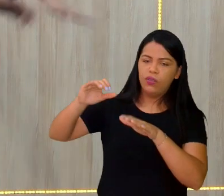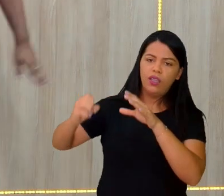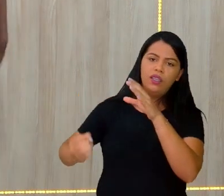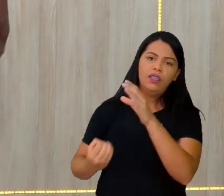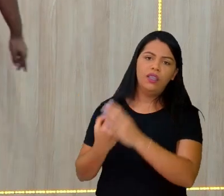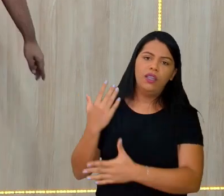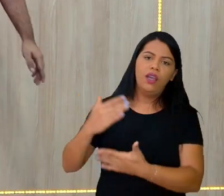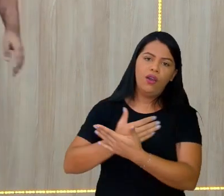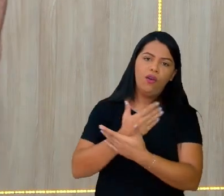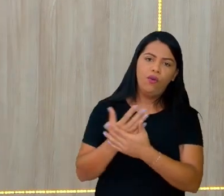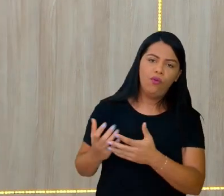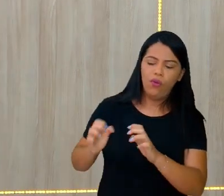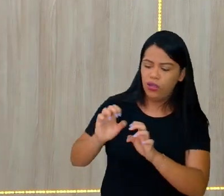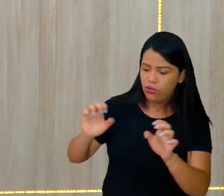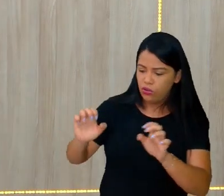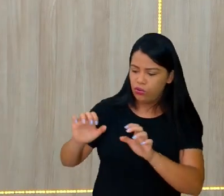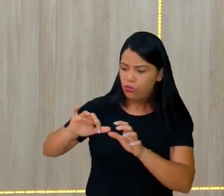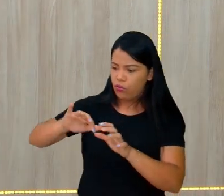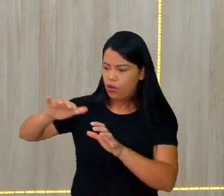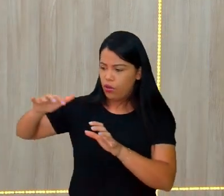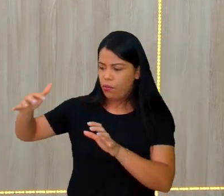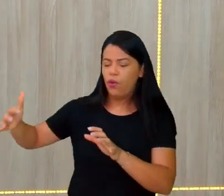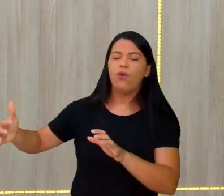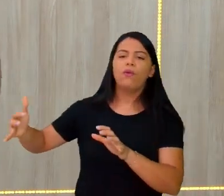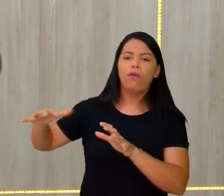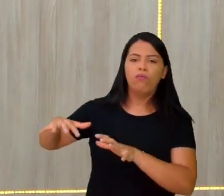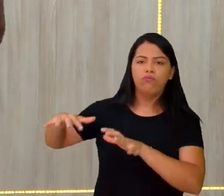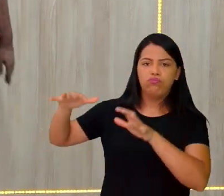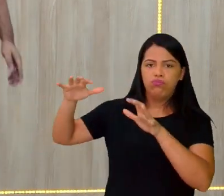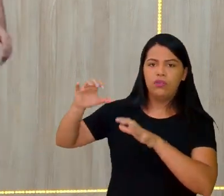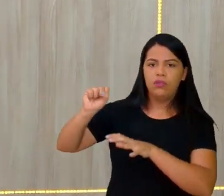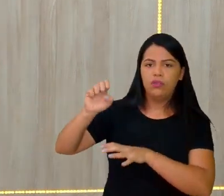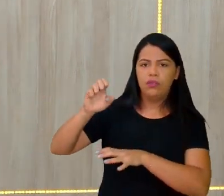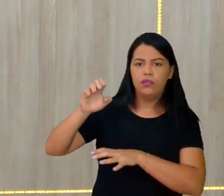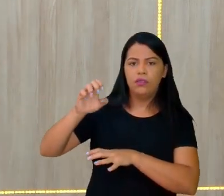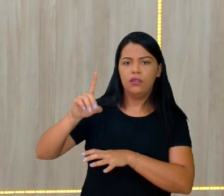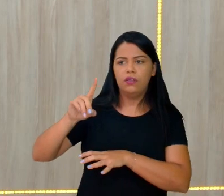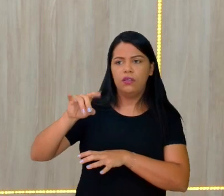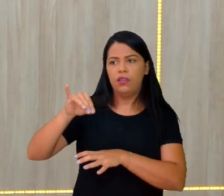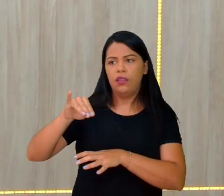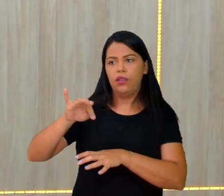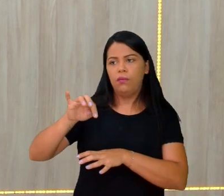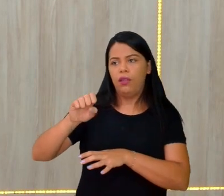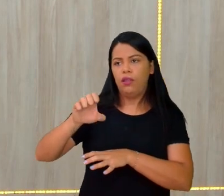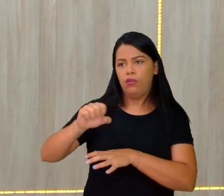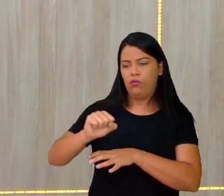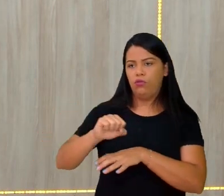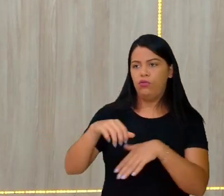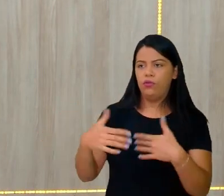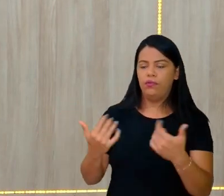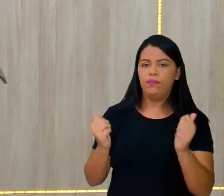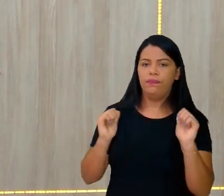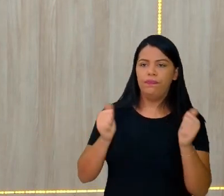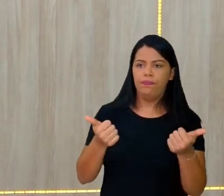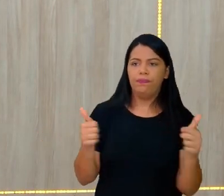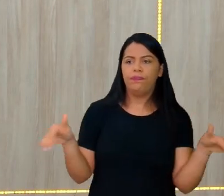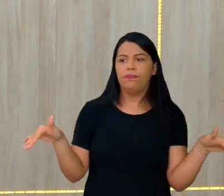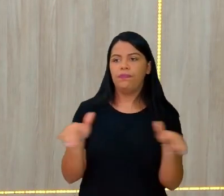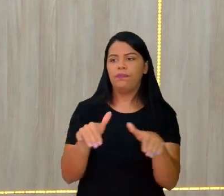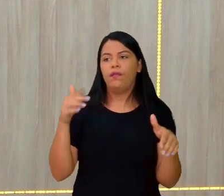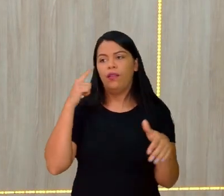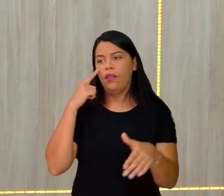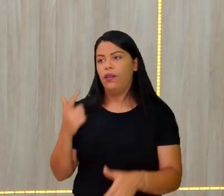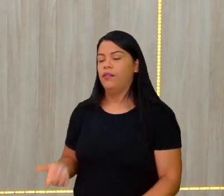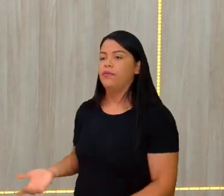sedimentar. Esse acúmulo de sedimentos. Beleza? Tranquilo. Aqui você